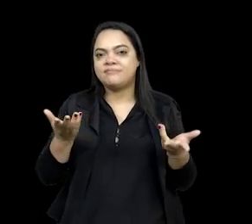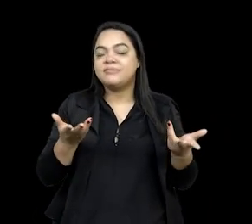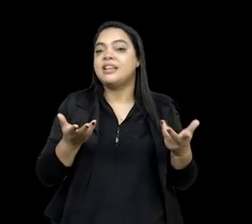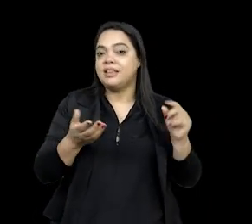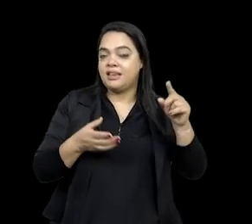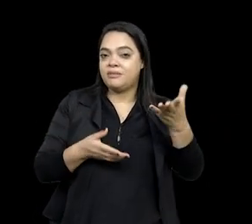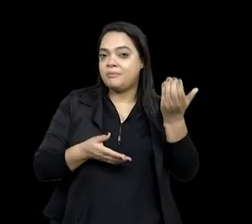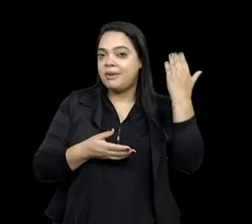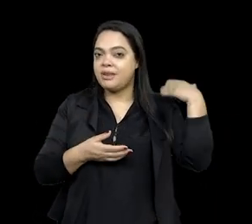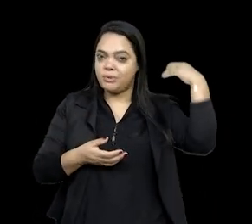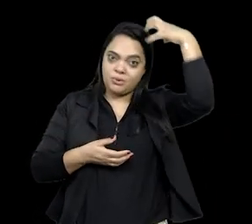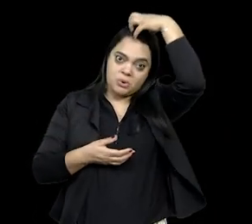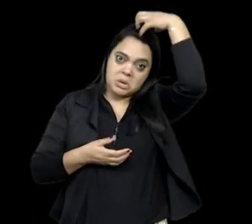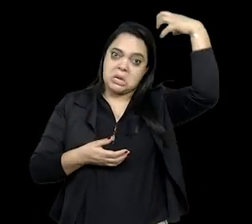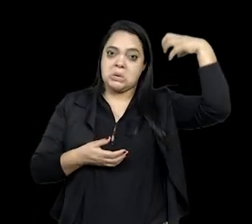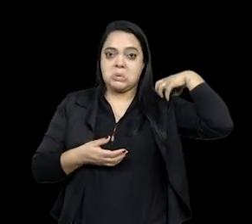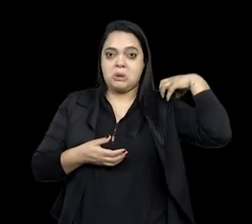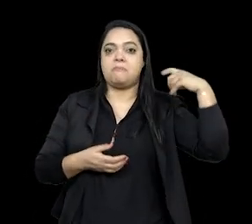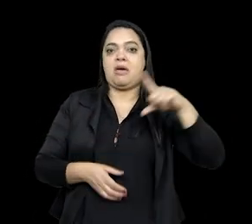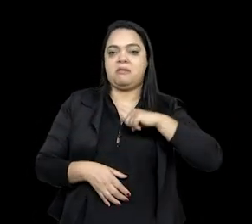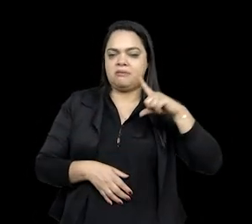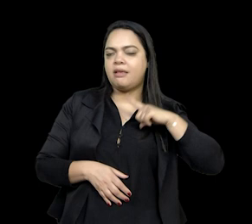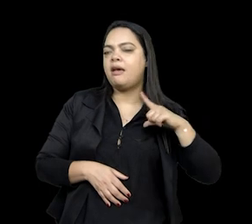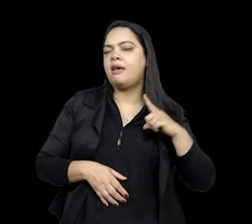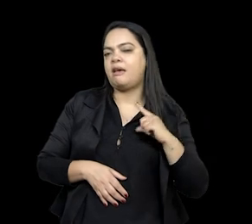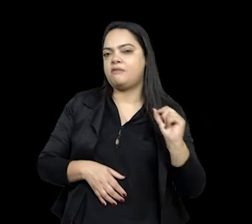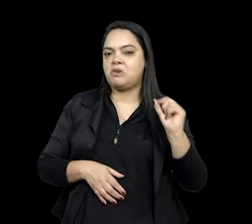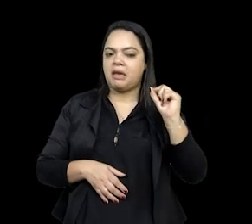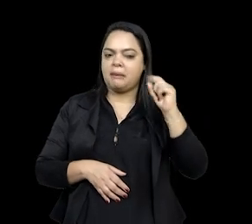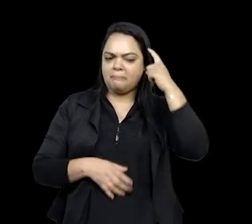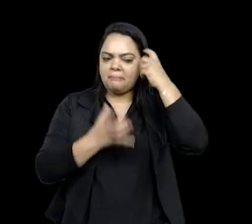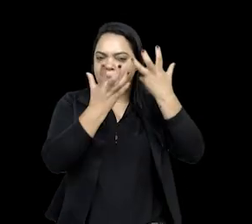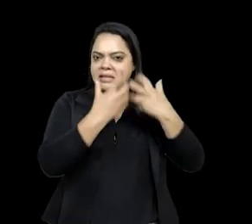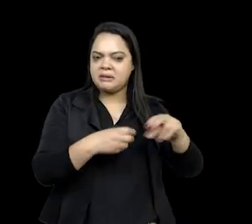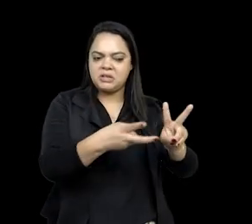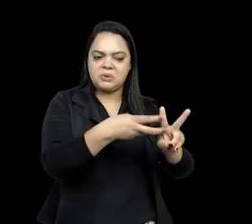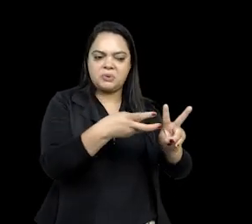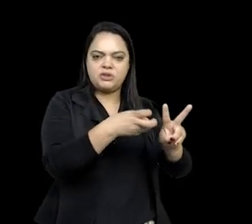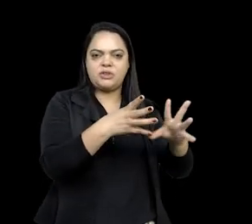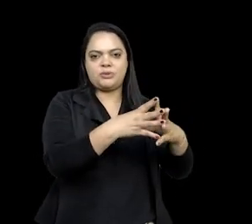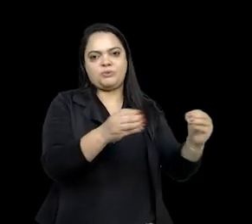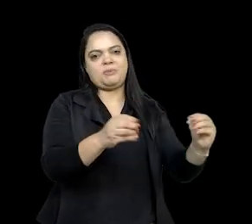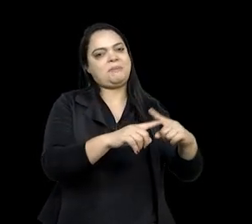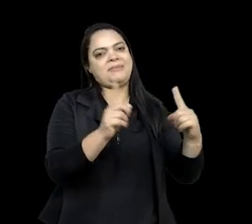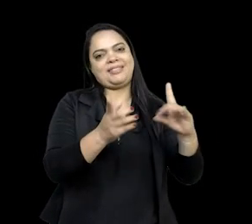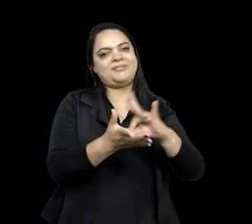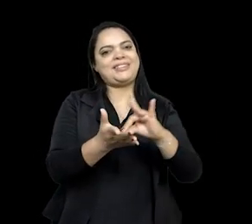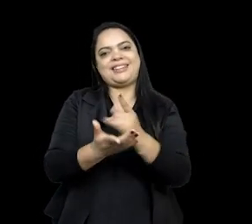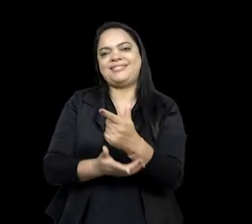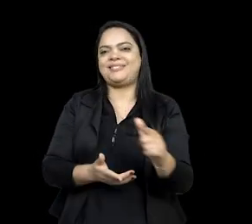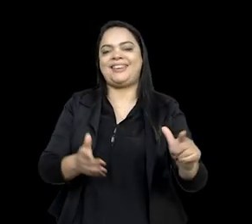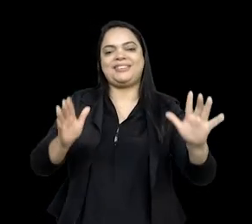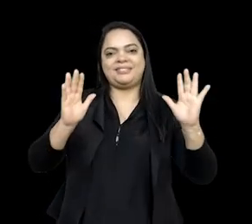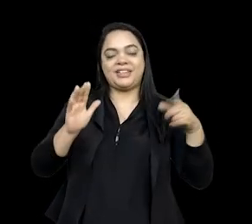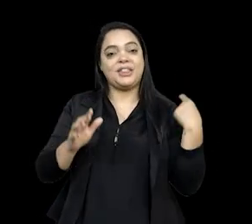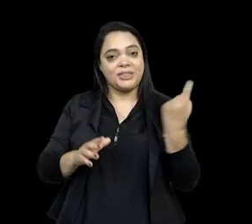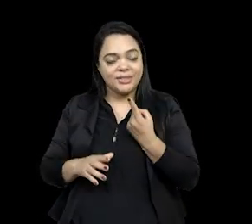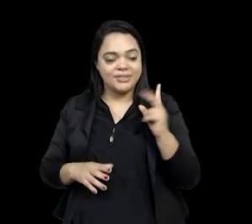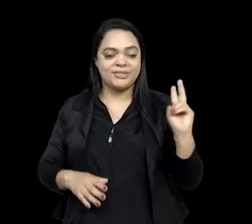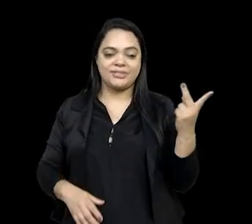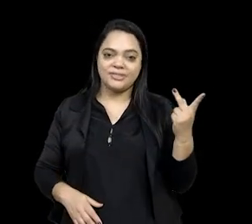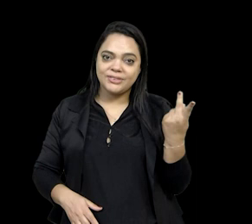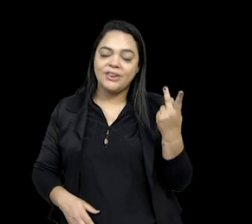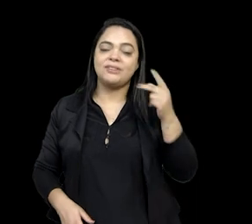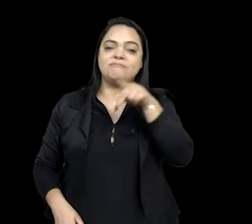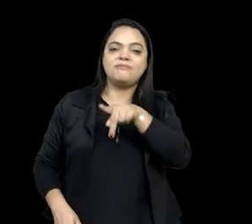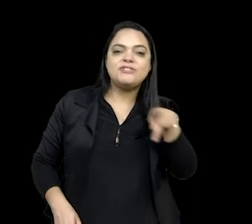período do Império, né, e da formação da Primeira República, e que, na verdade, não se realizou. Então, acho que nós, historiadores,